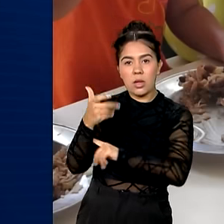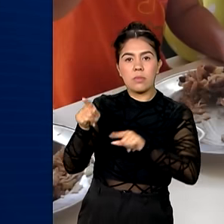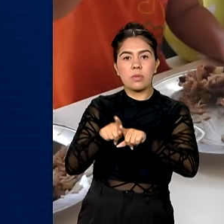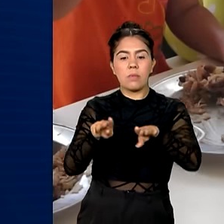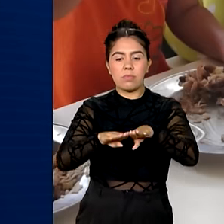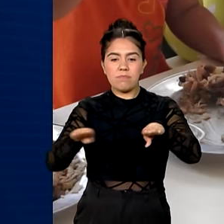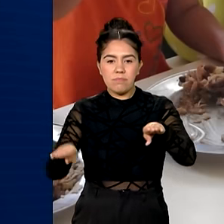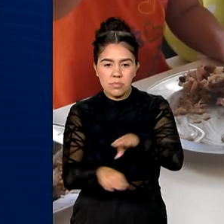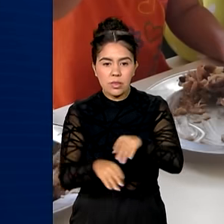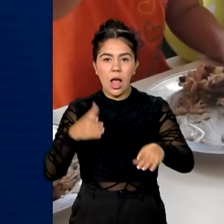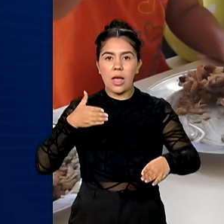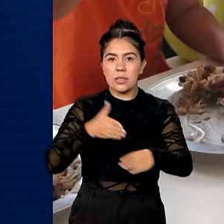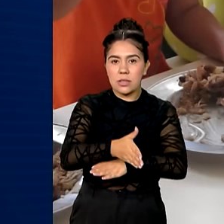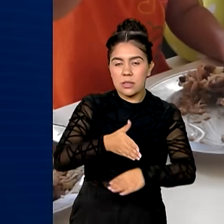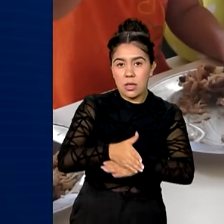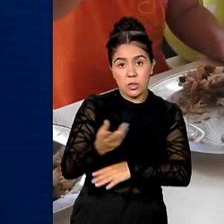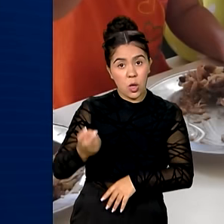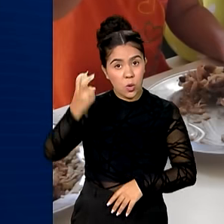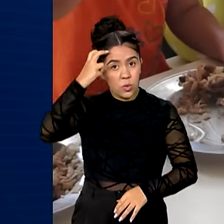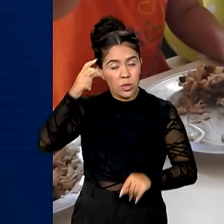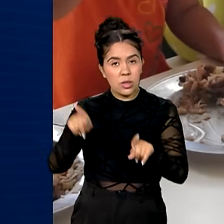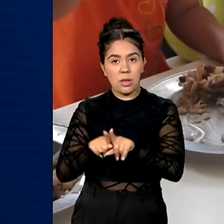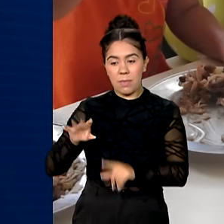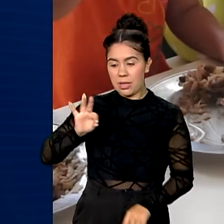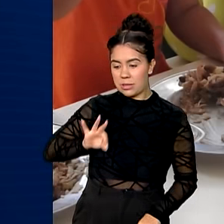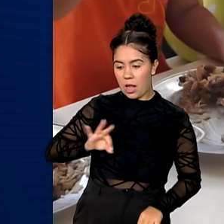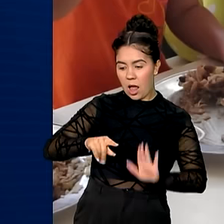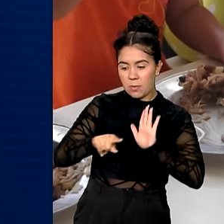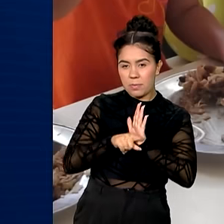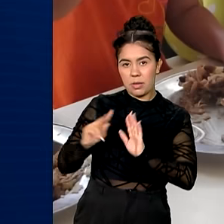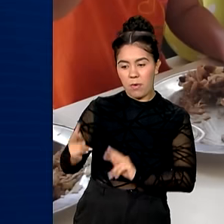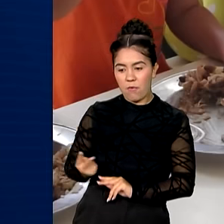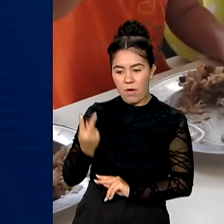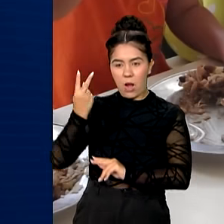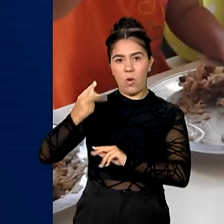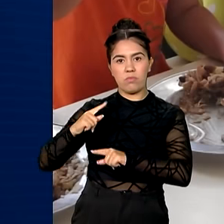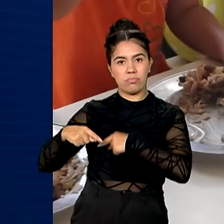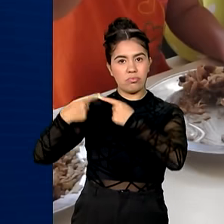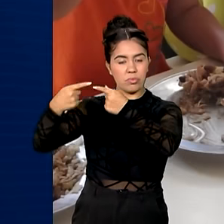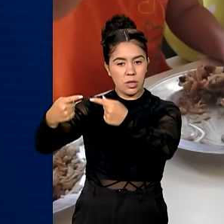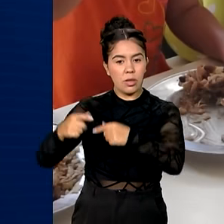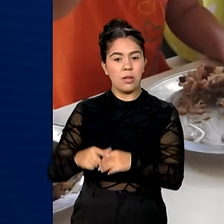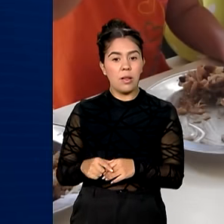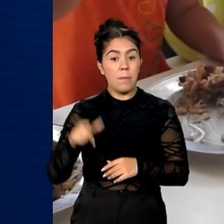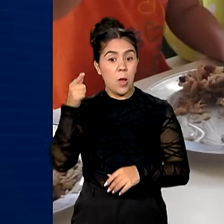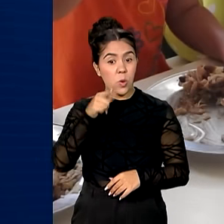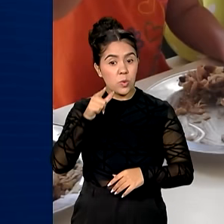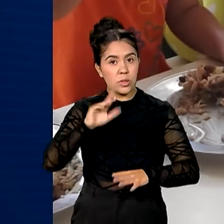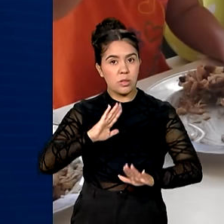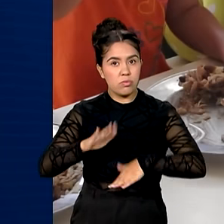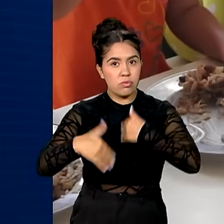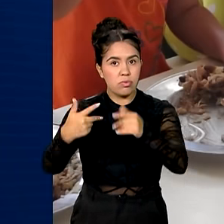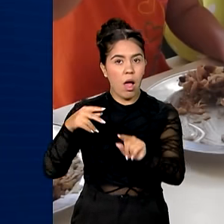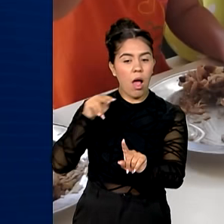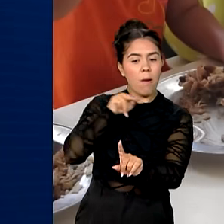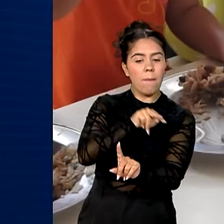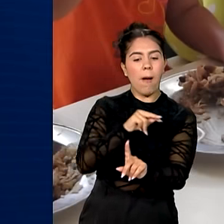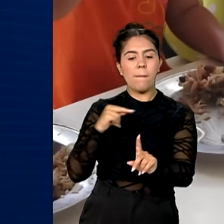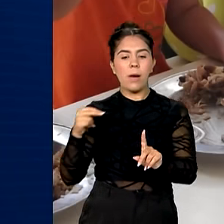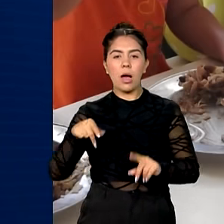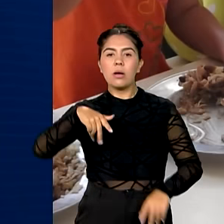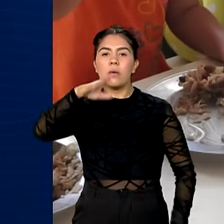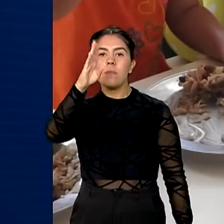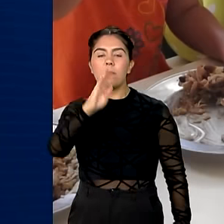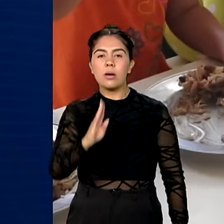cultura e à valorização do salário mínimo. E para continuar avançando nessa perspectiva, o Brasil sugere, por